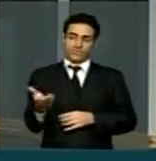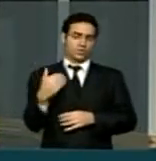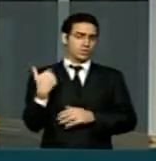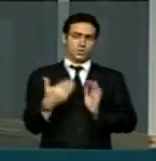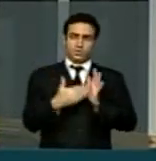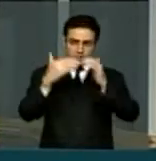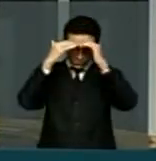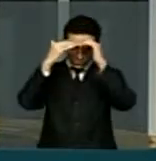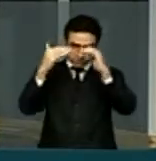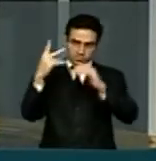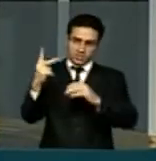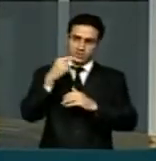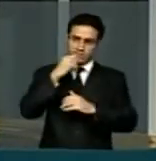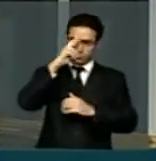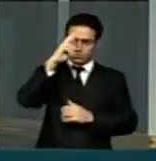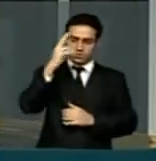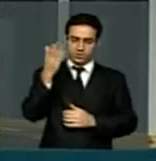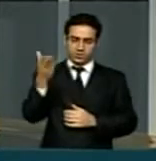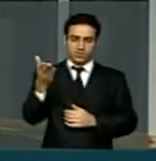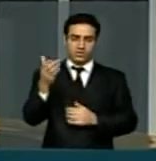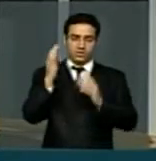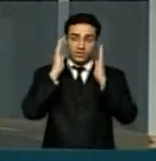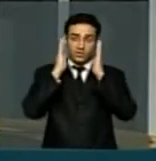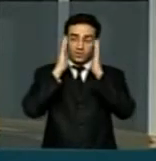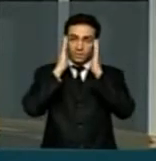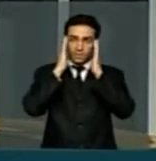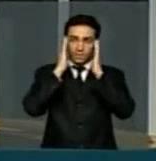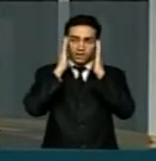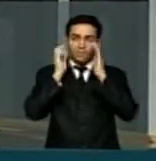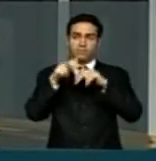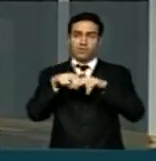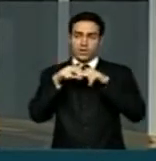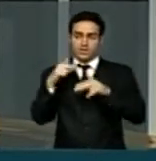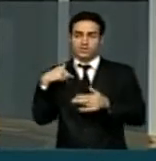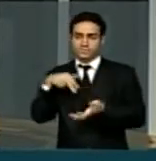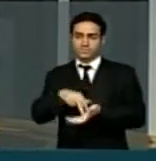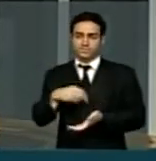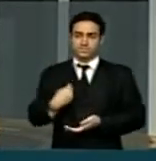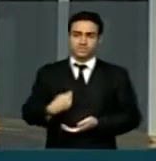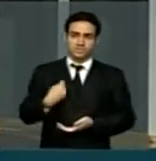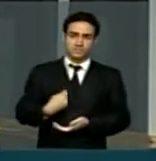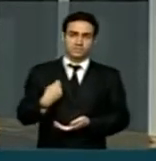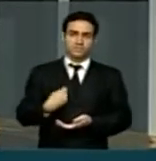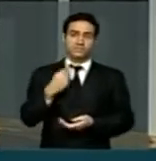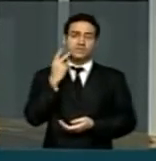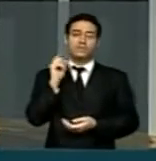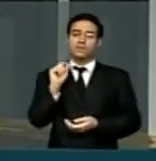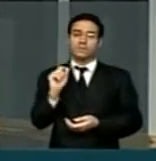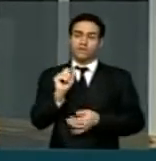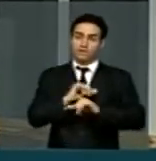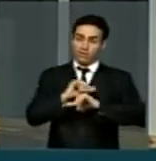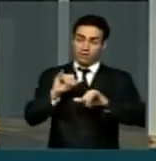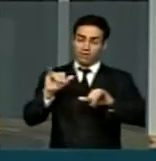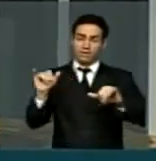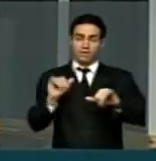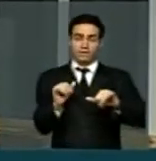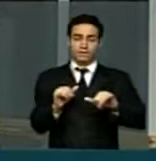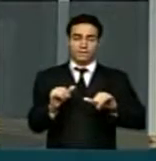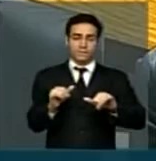respeito muito grande. E é por isso que eu venho a essa casa, para poder exatamente chamar de um